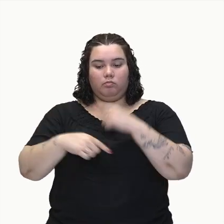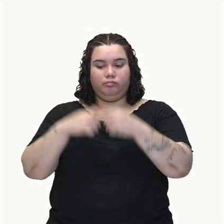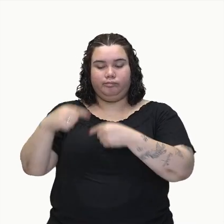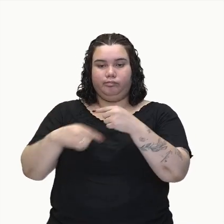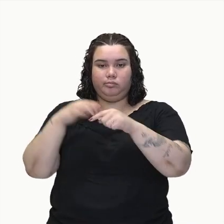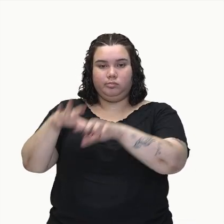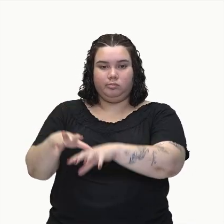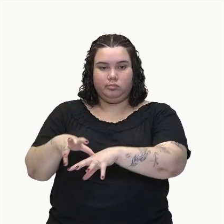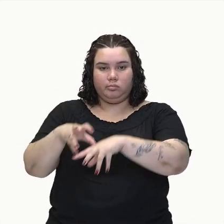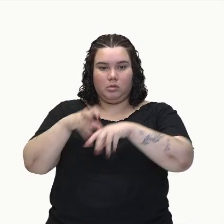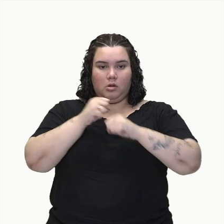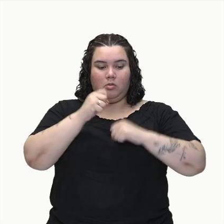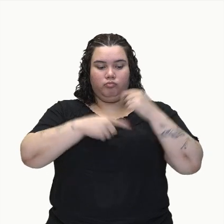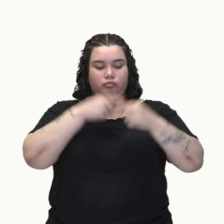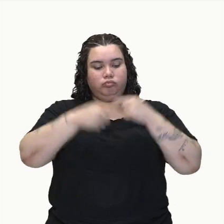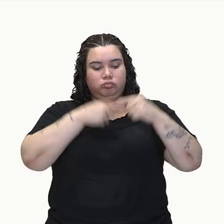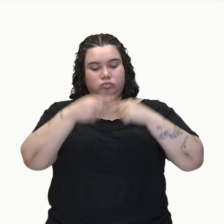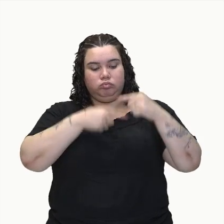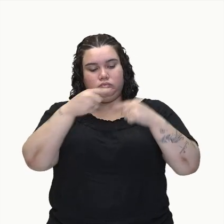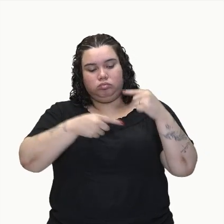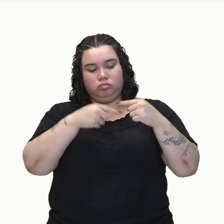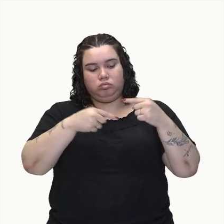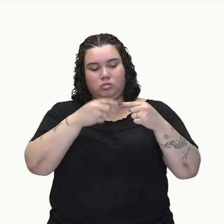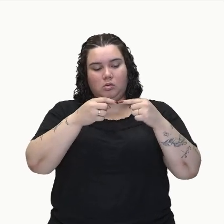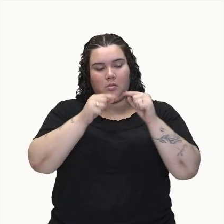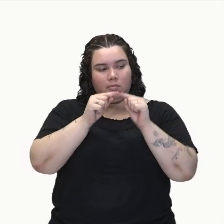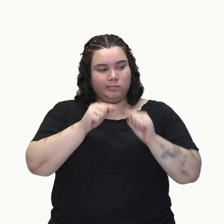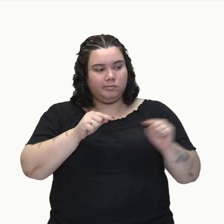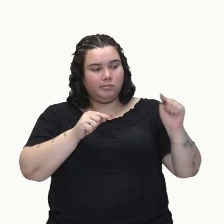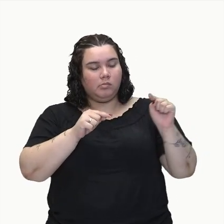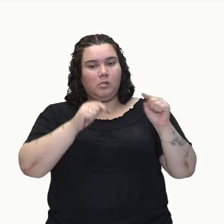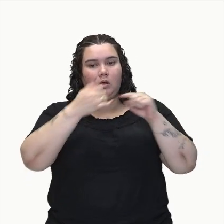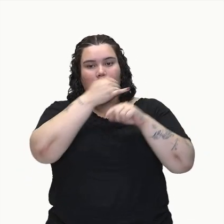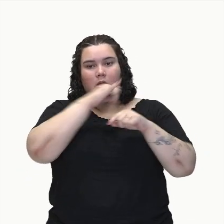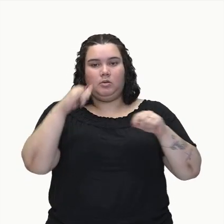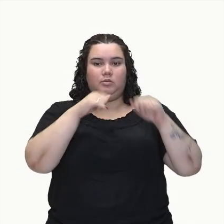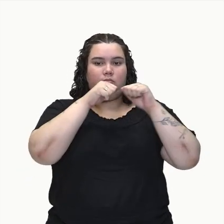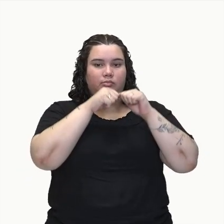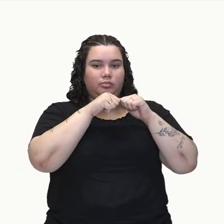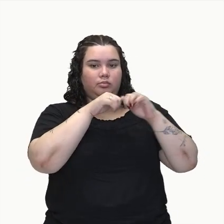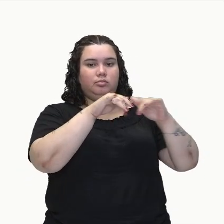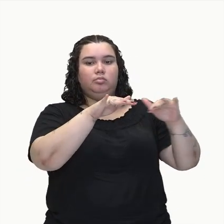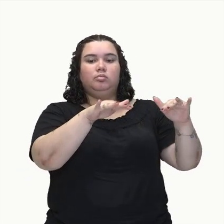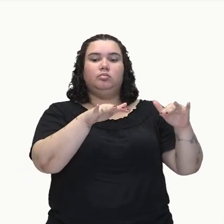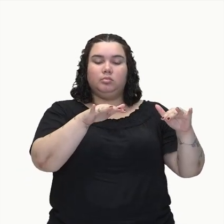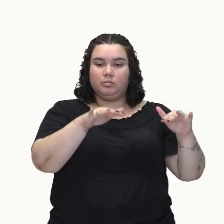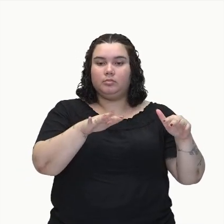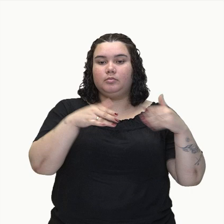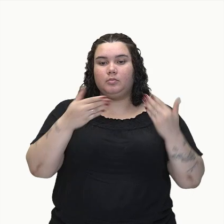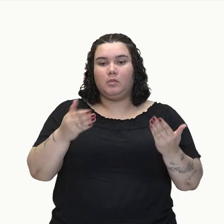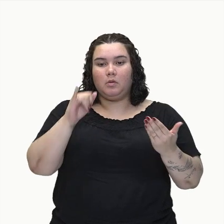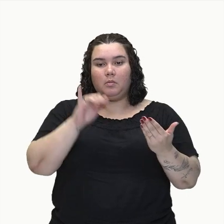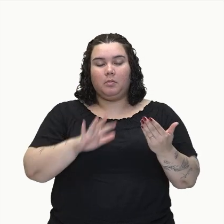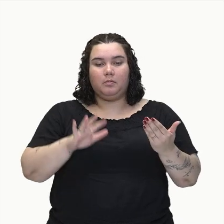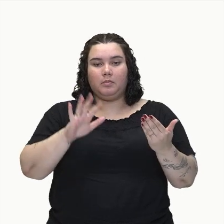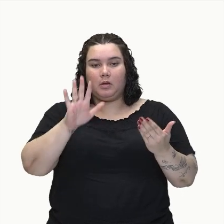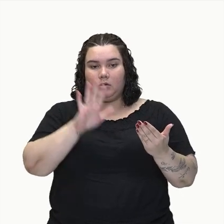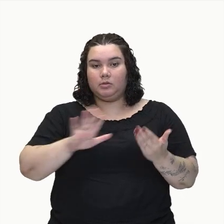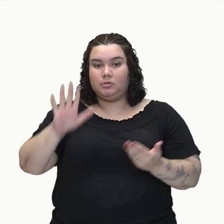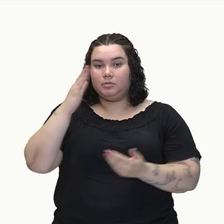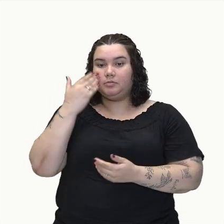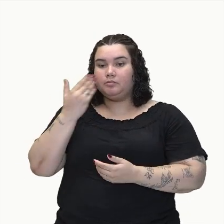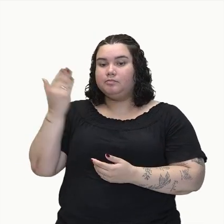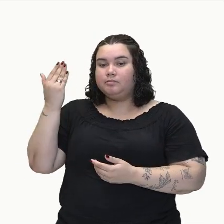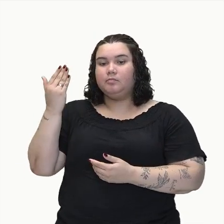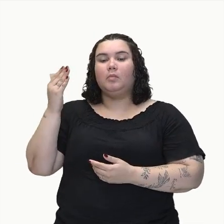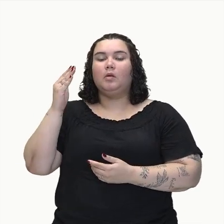que será convertida em energia elétrica. Então, observem aí que importante aqui, Energia